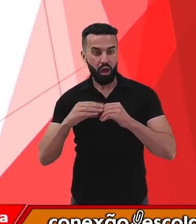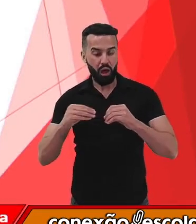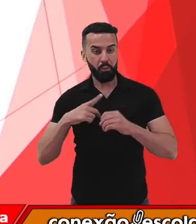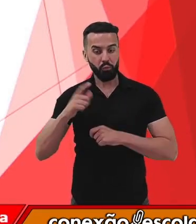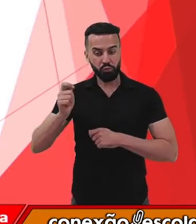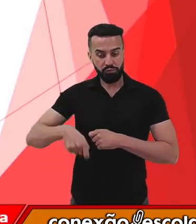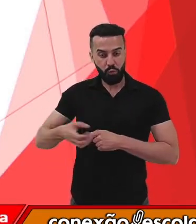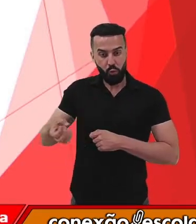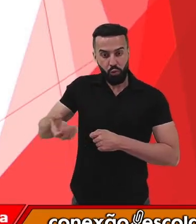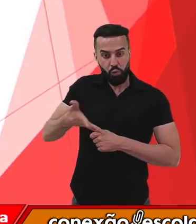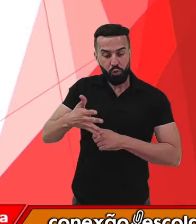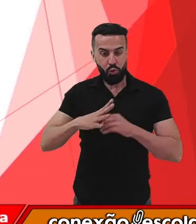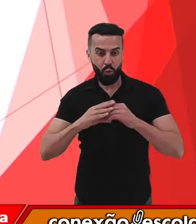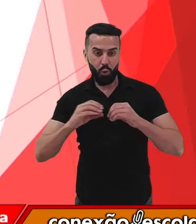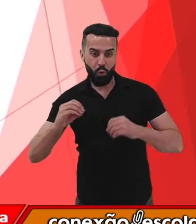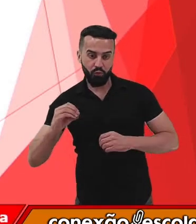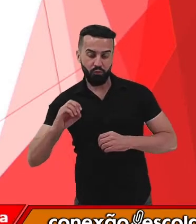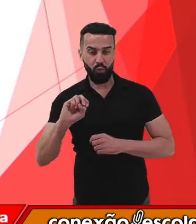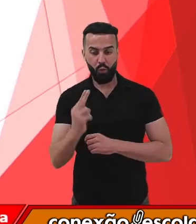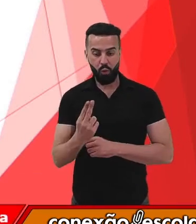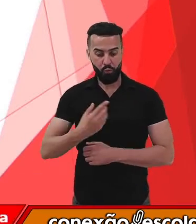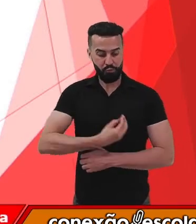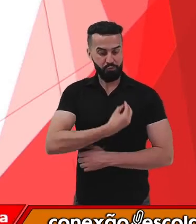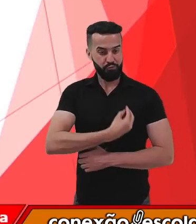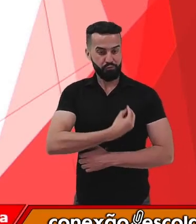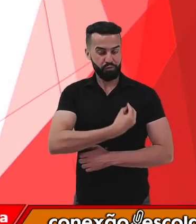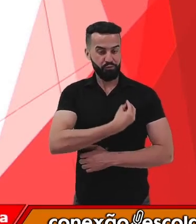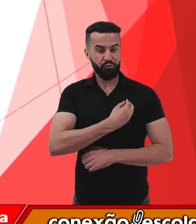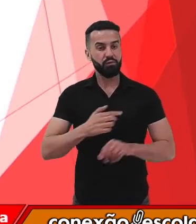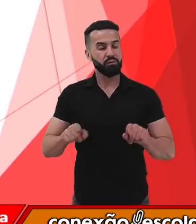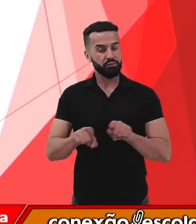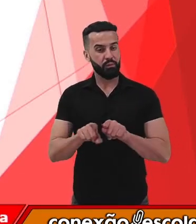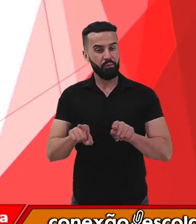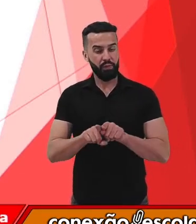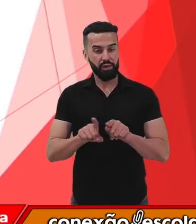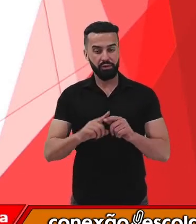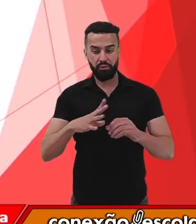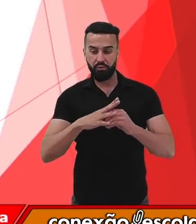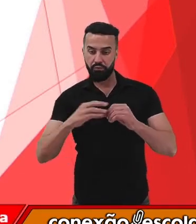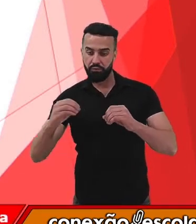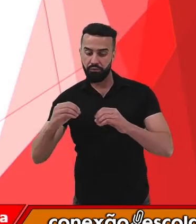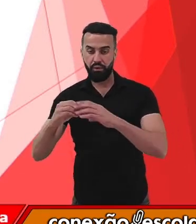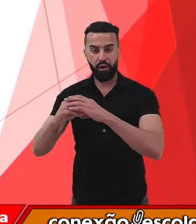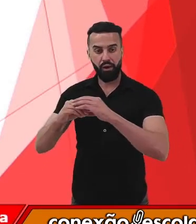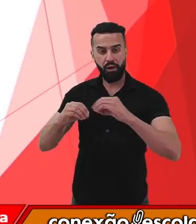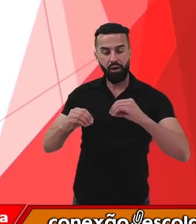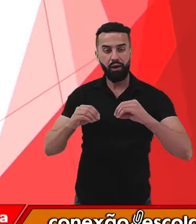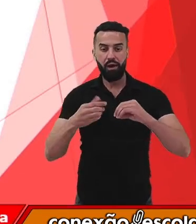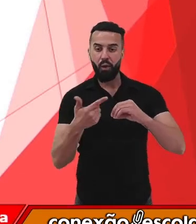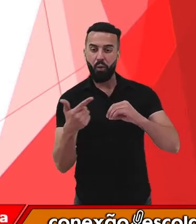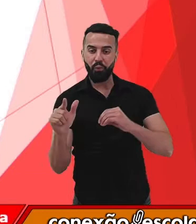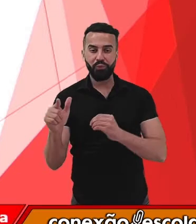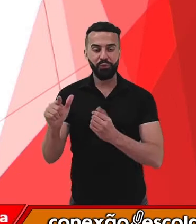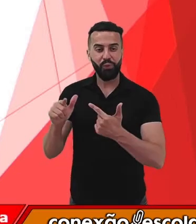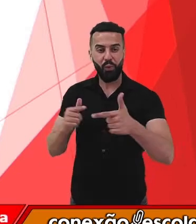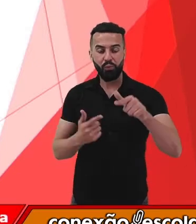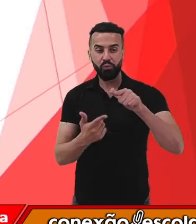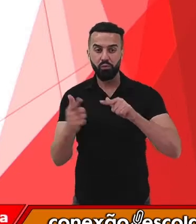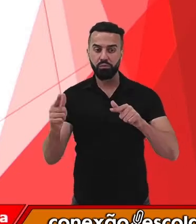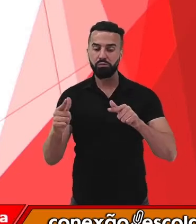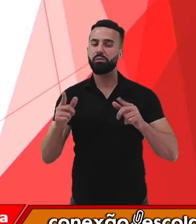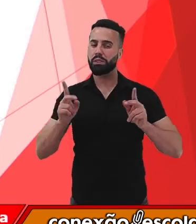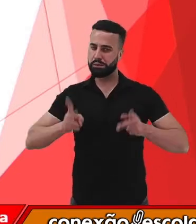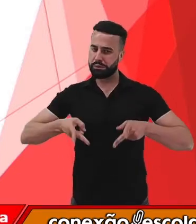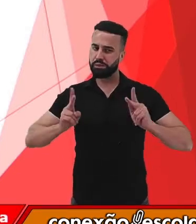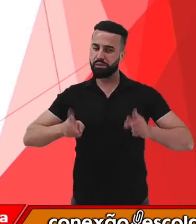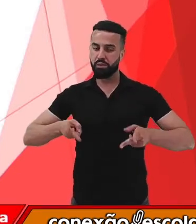indivíduo ou parte de um ser vivo pode dar origem a um outro. Sempre com essa semelhança em